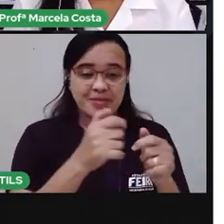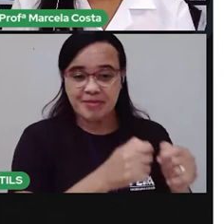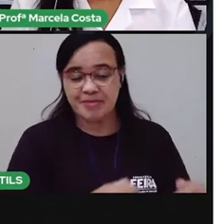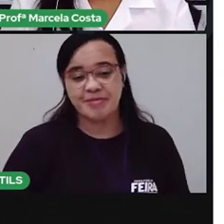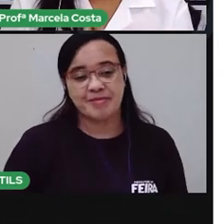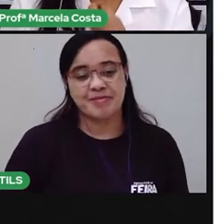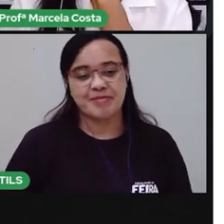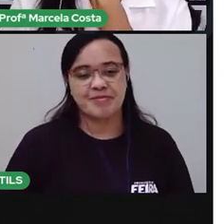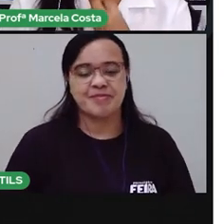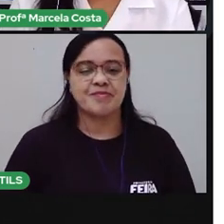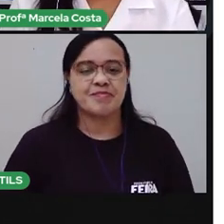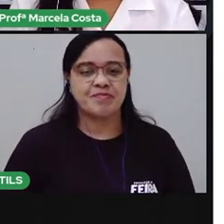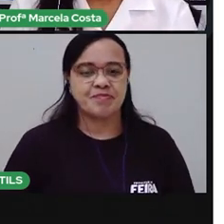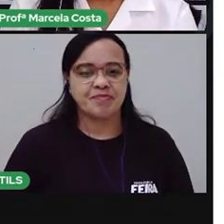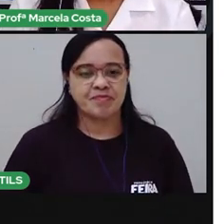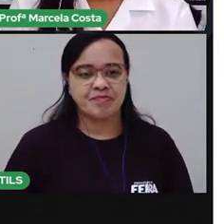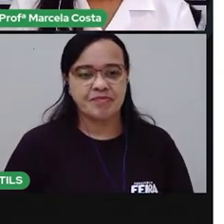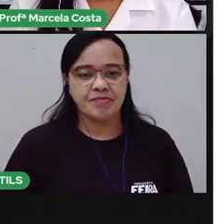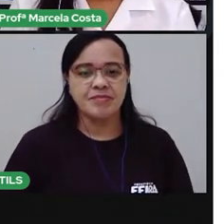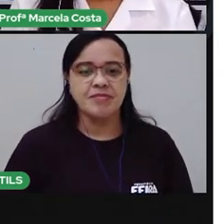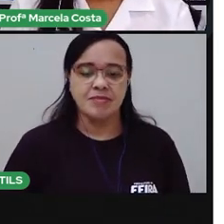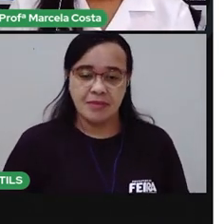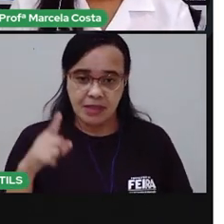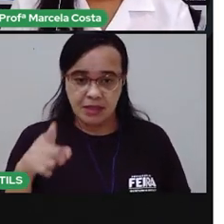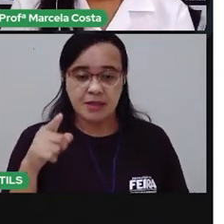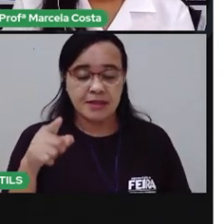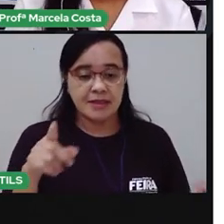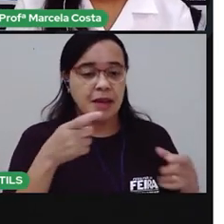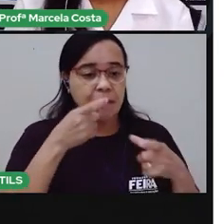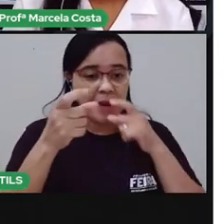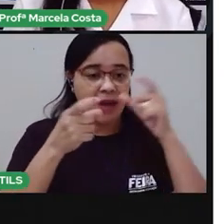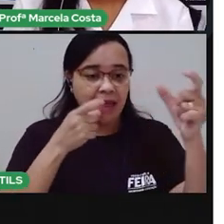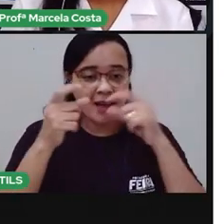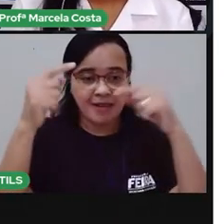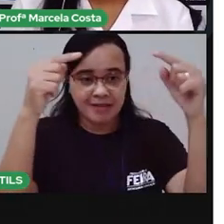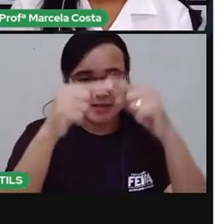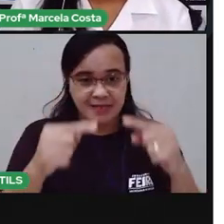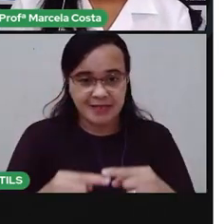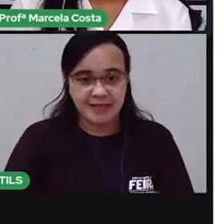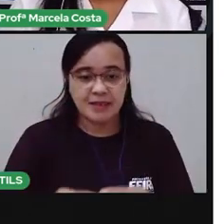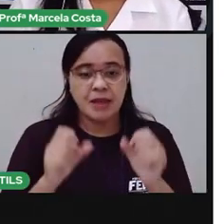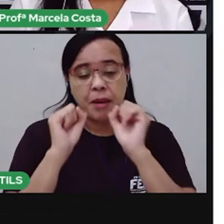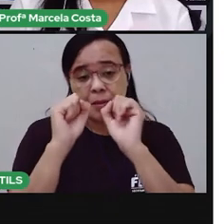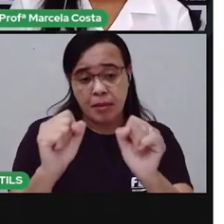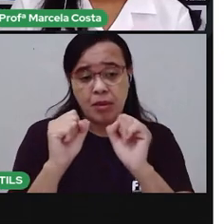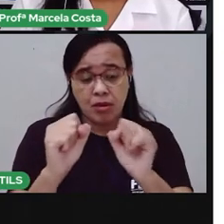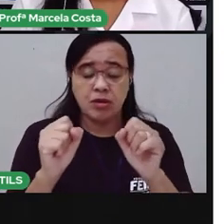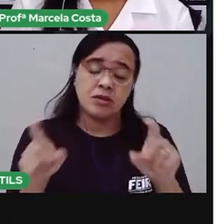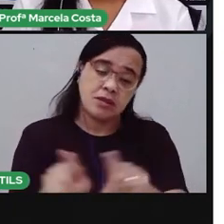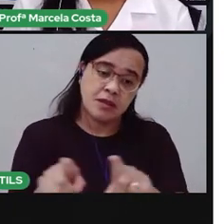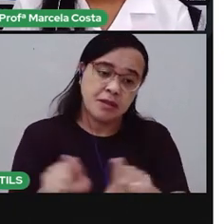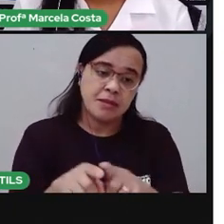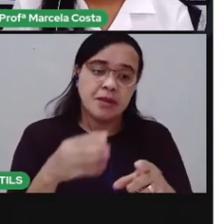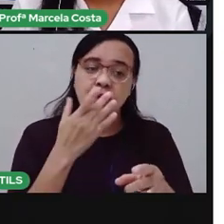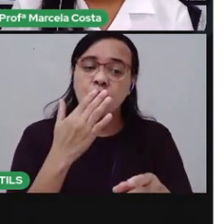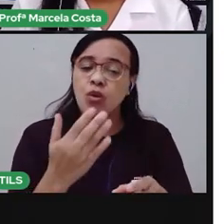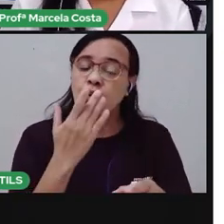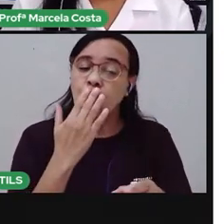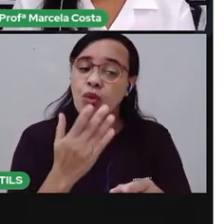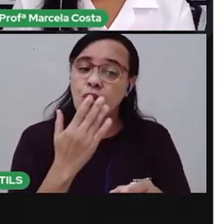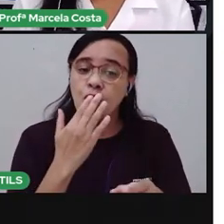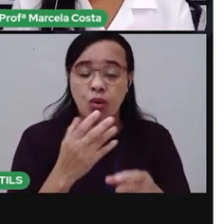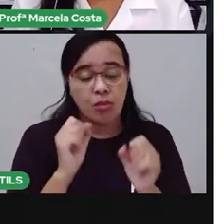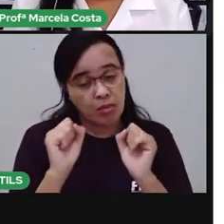Do jogo das sílabas Você pode pintar Essa imagem aí também Essas imagens